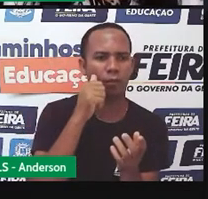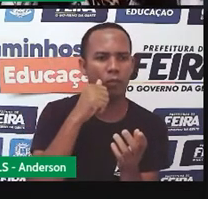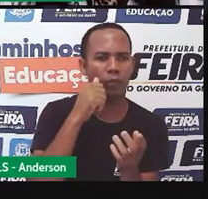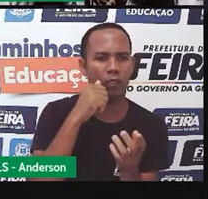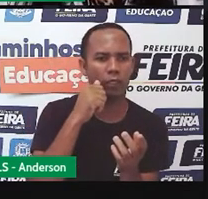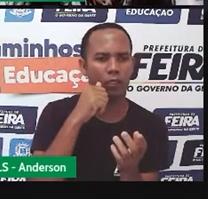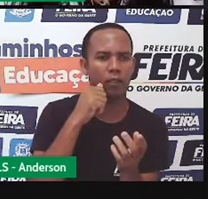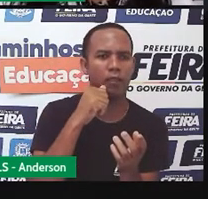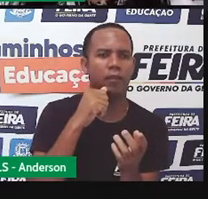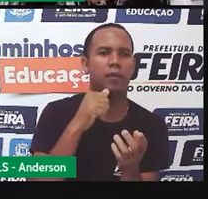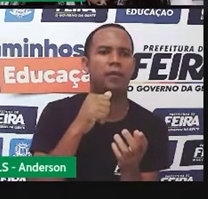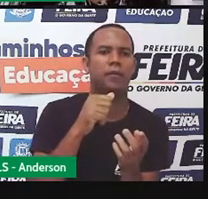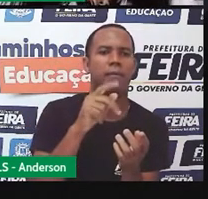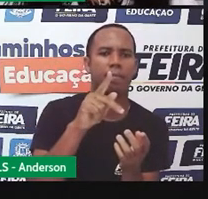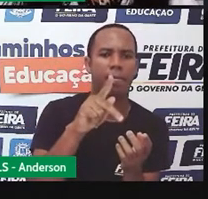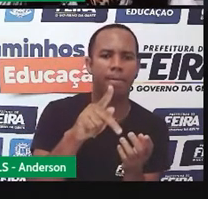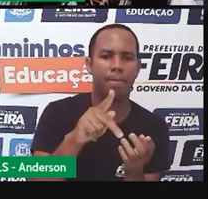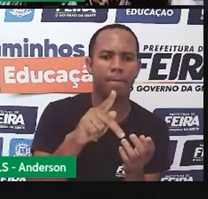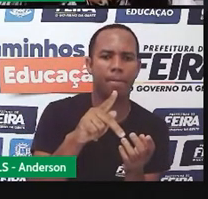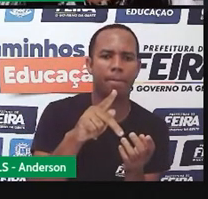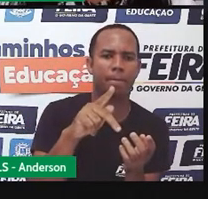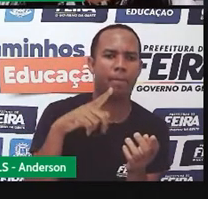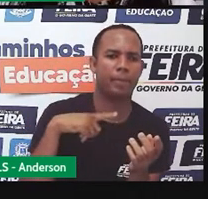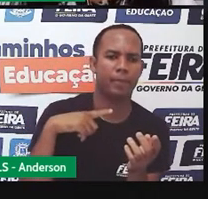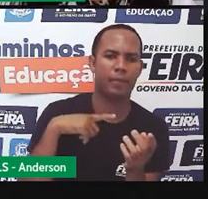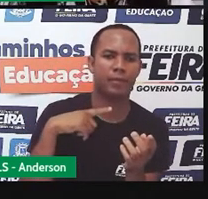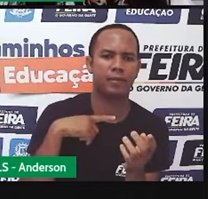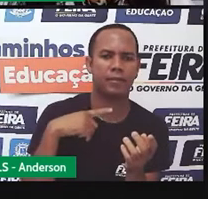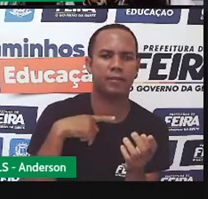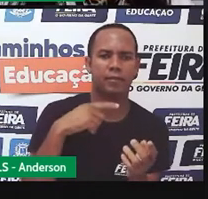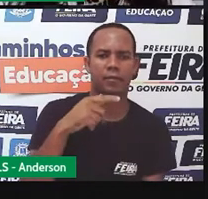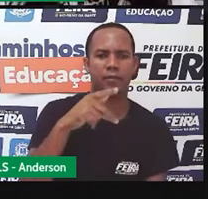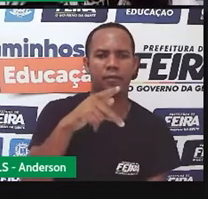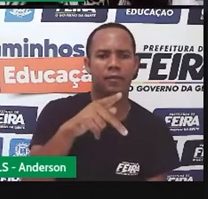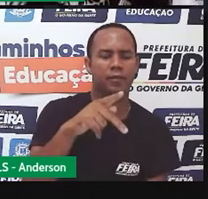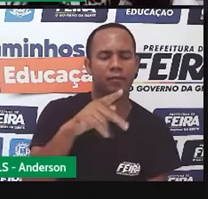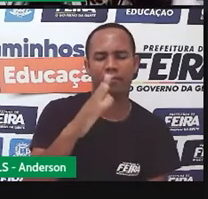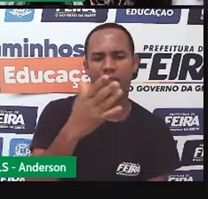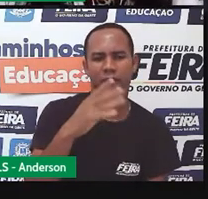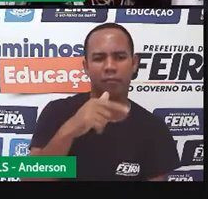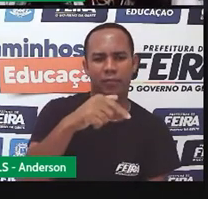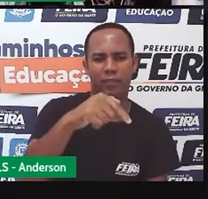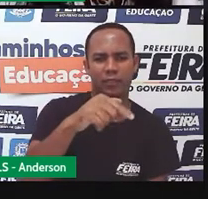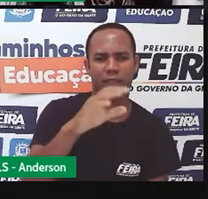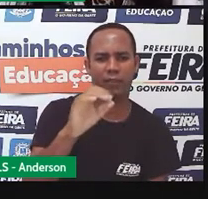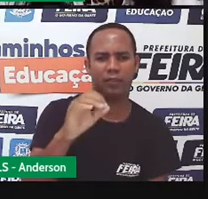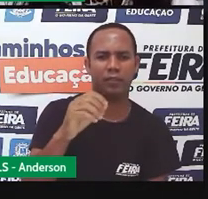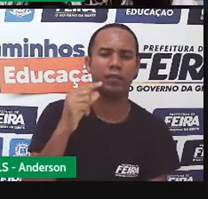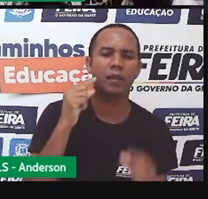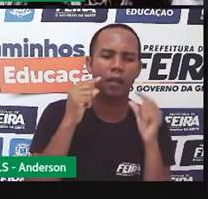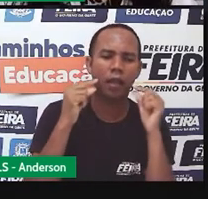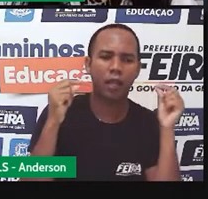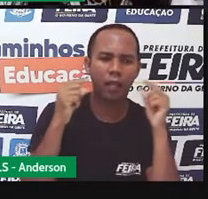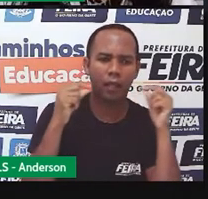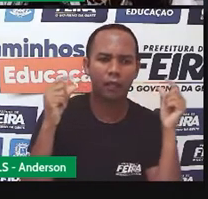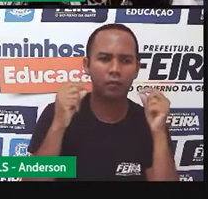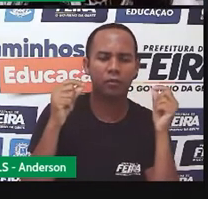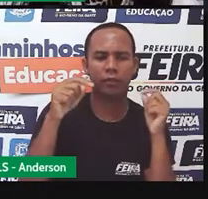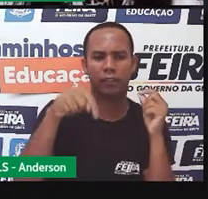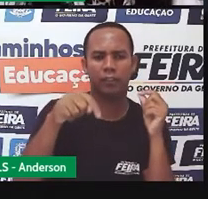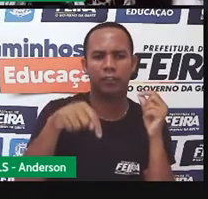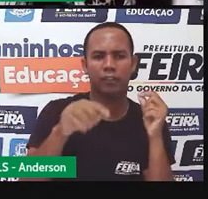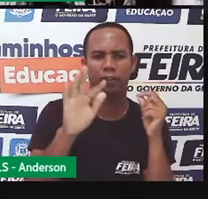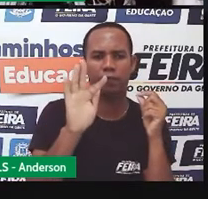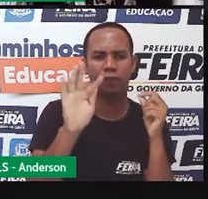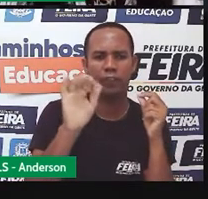Assunção abriga na própria casa 70 gatos e dois cachorros, vítimas de maltratos em Feira de Santana,